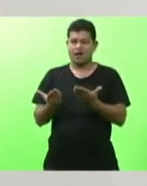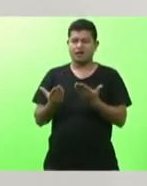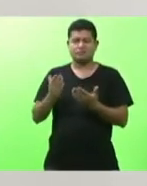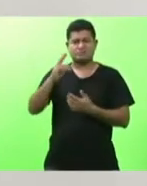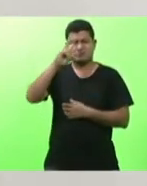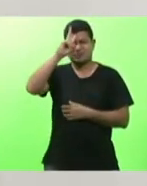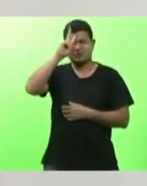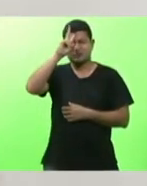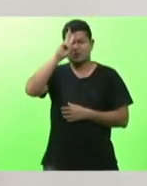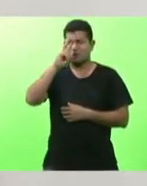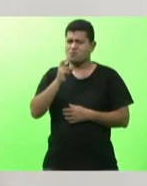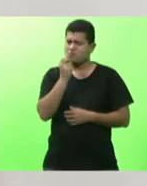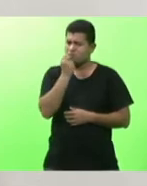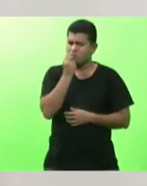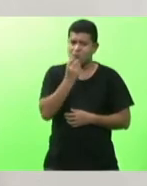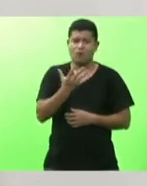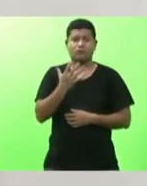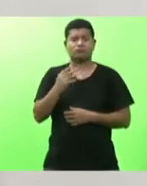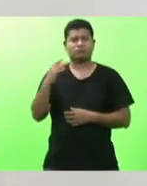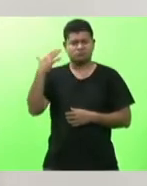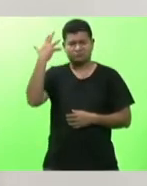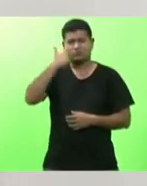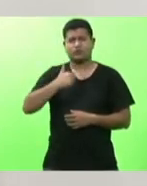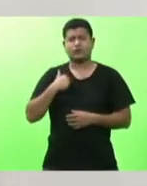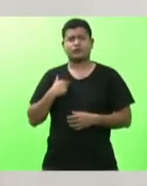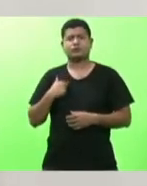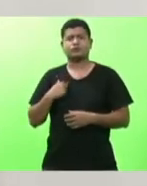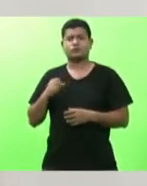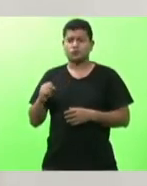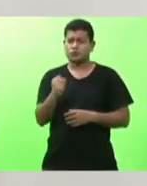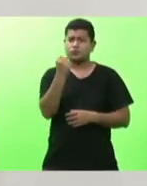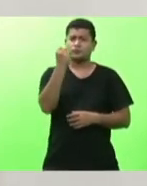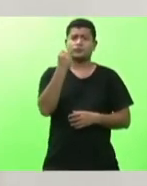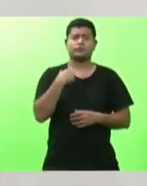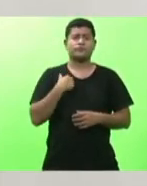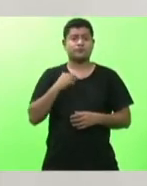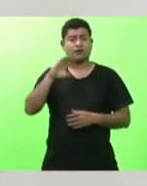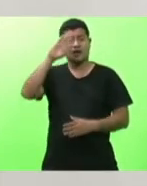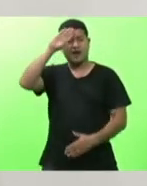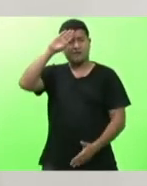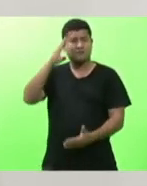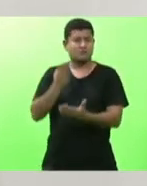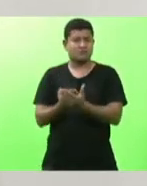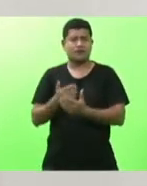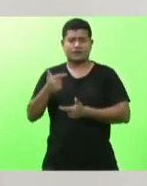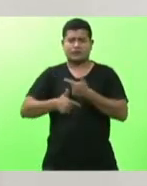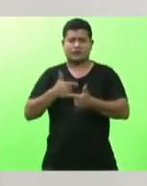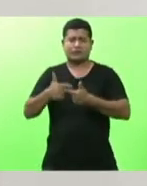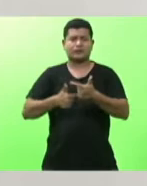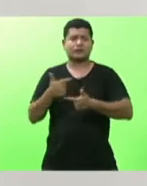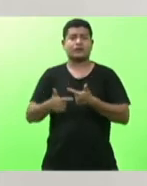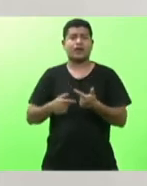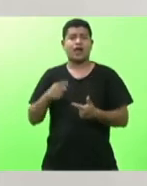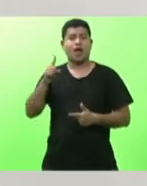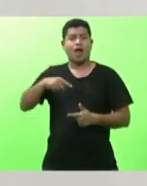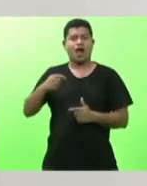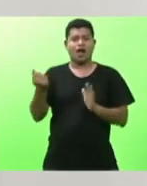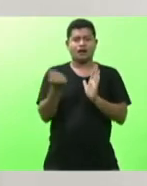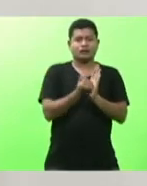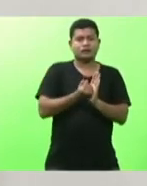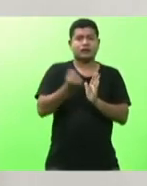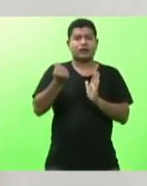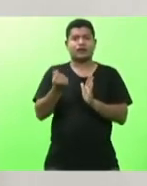histórias de superação de fé e de trabalho que são marcas registradas dos